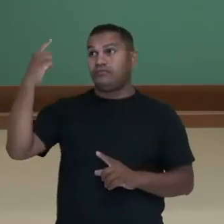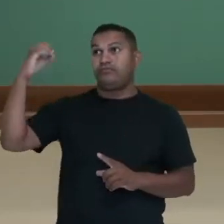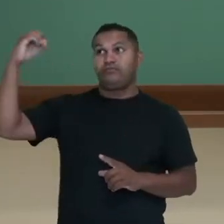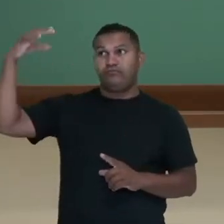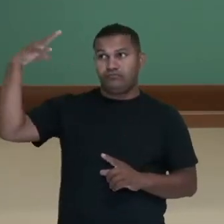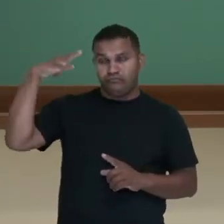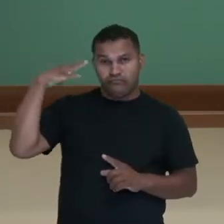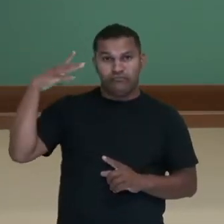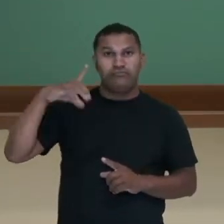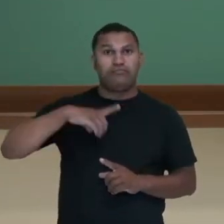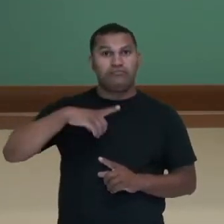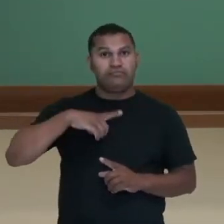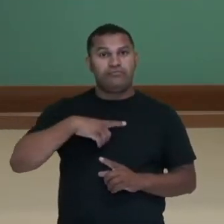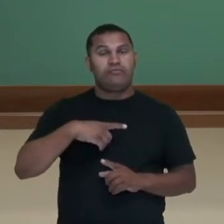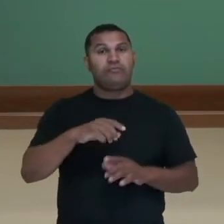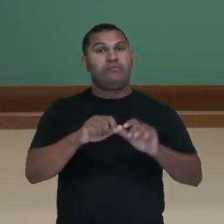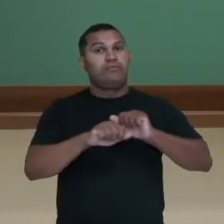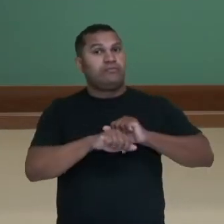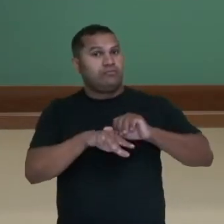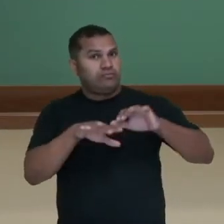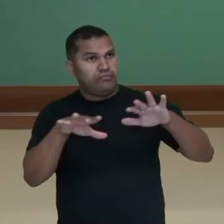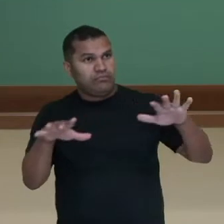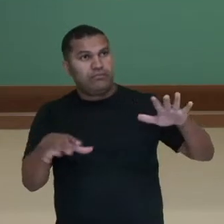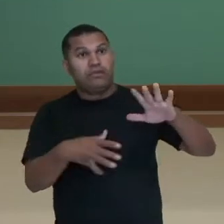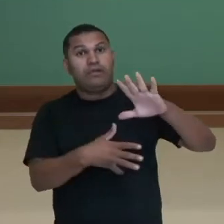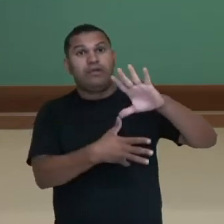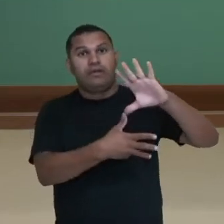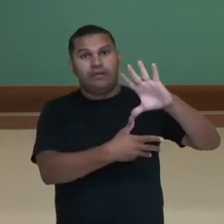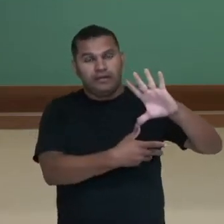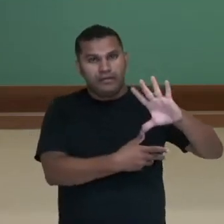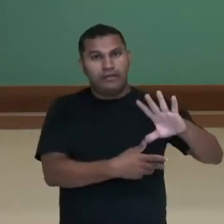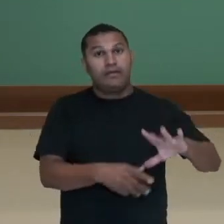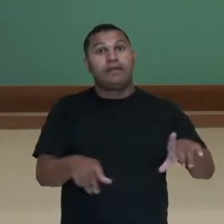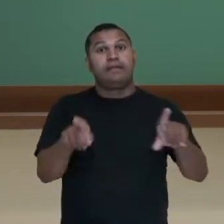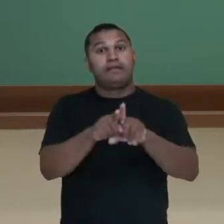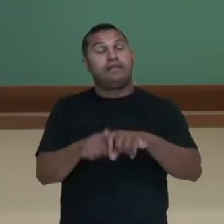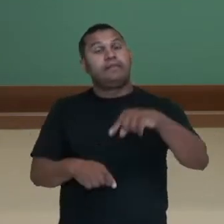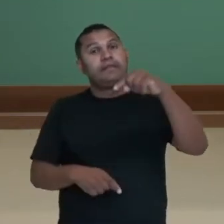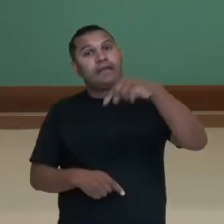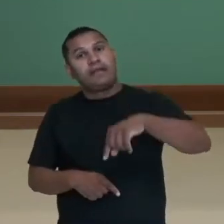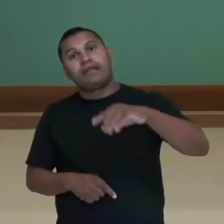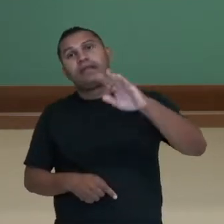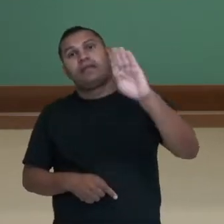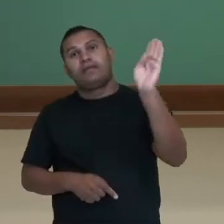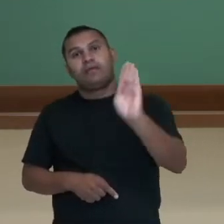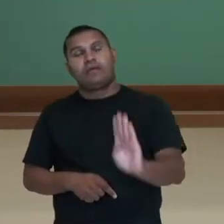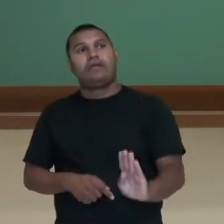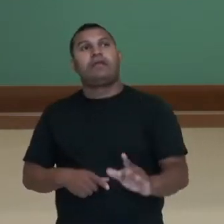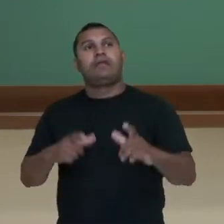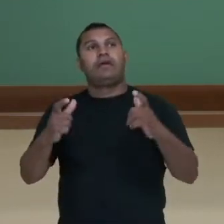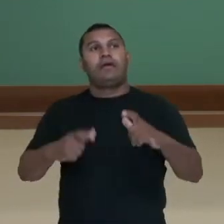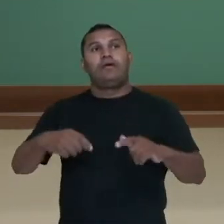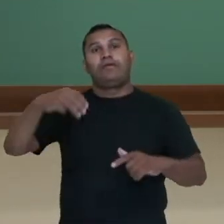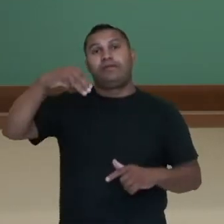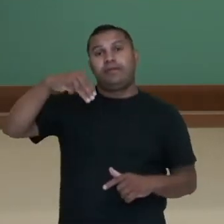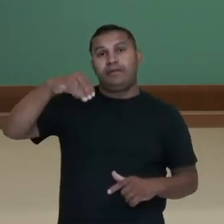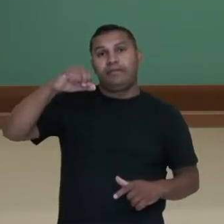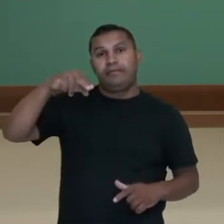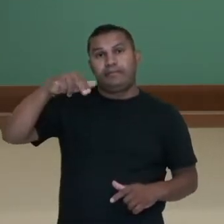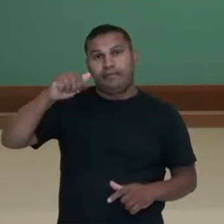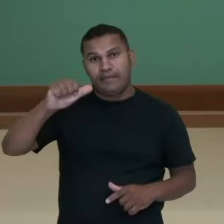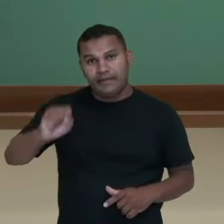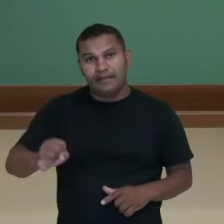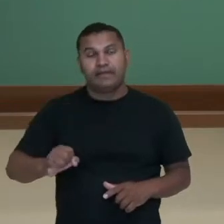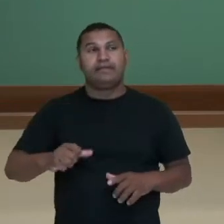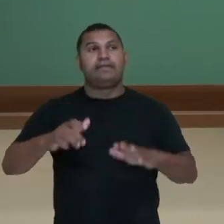Conjuração Mineira. A Conjuração Mineira foi um movimento separatista do Brasil no final do século XVIII.